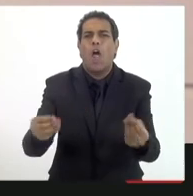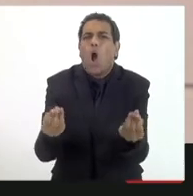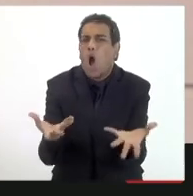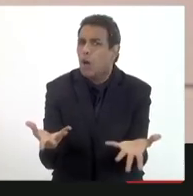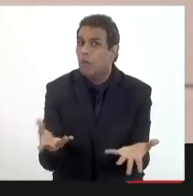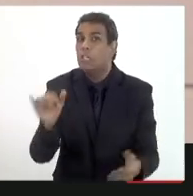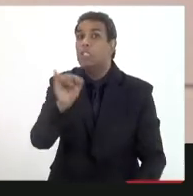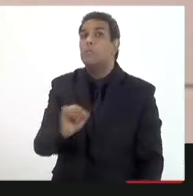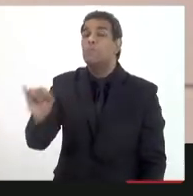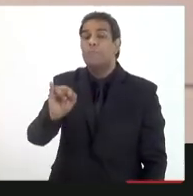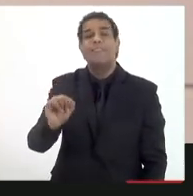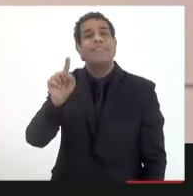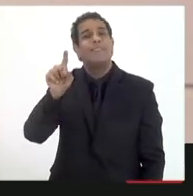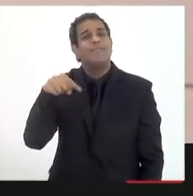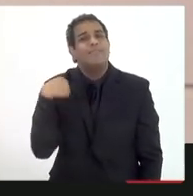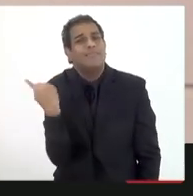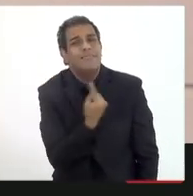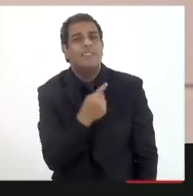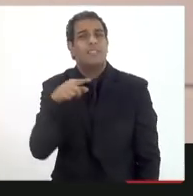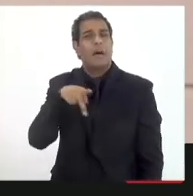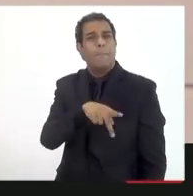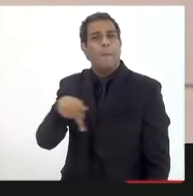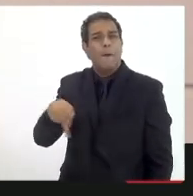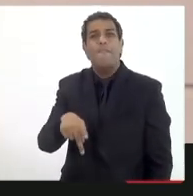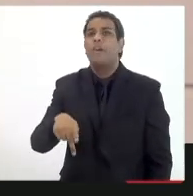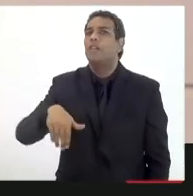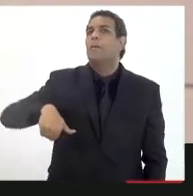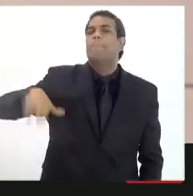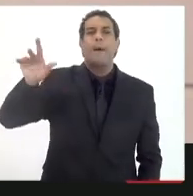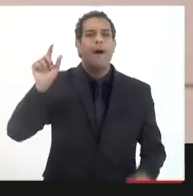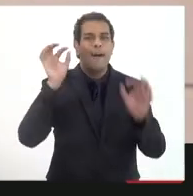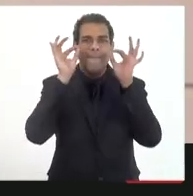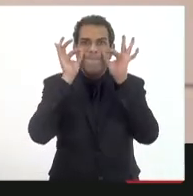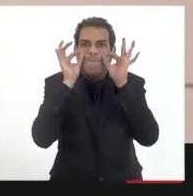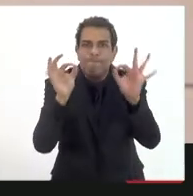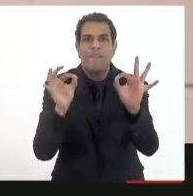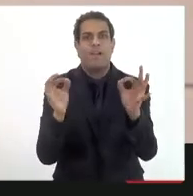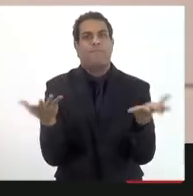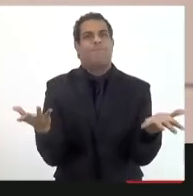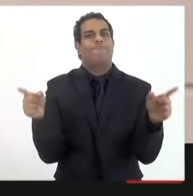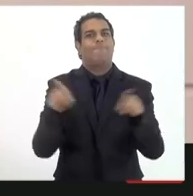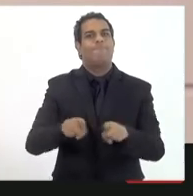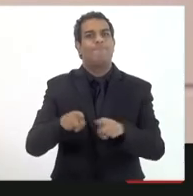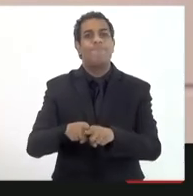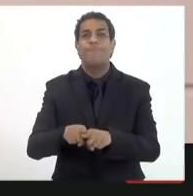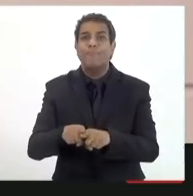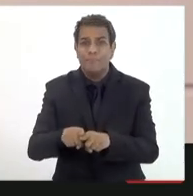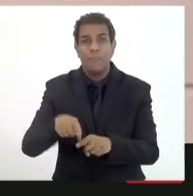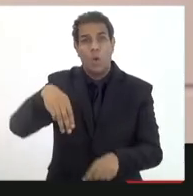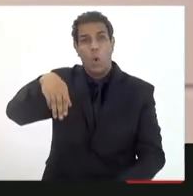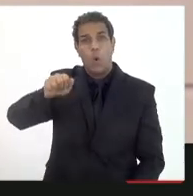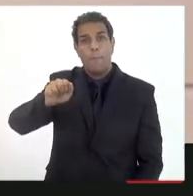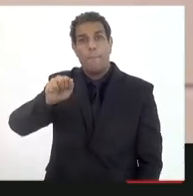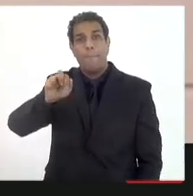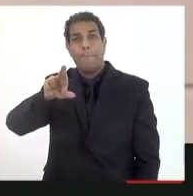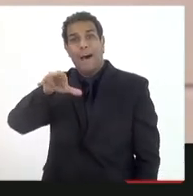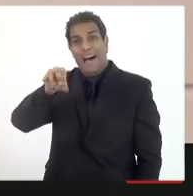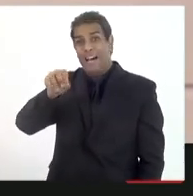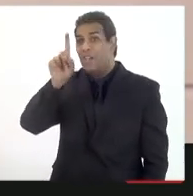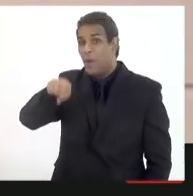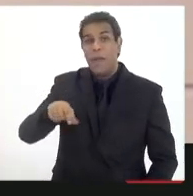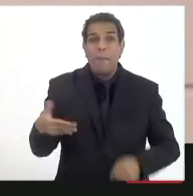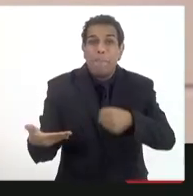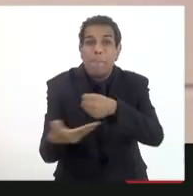pese a importância e a enorme o professor Maurosório é uma das pessoas que mais chamam atenção para isso do petróleo no nosso estado é fundamental